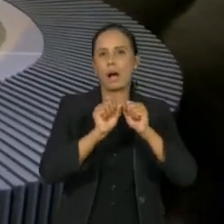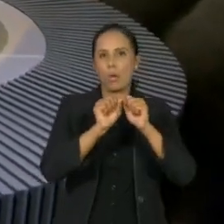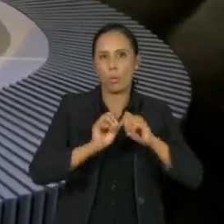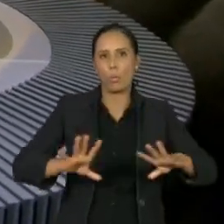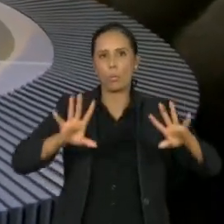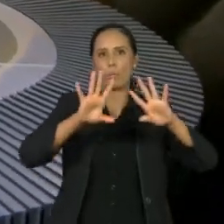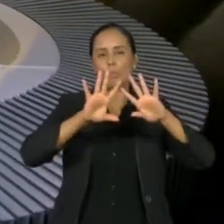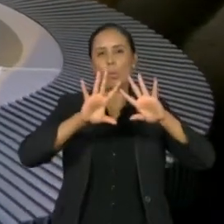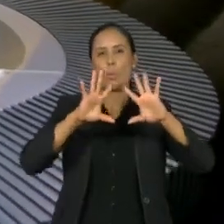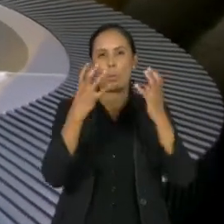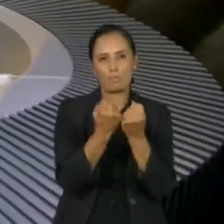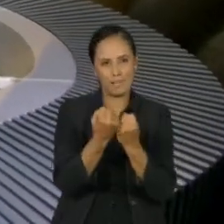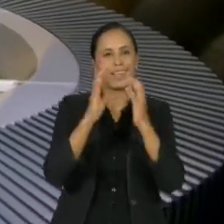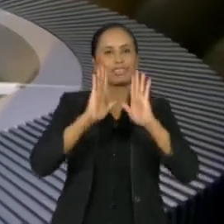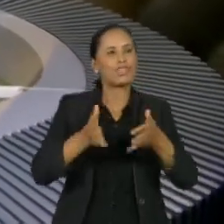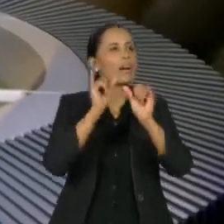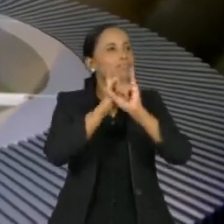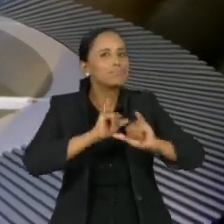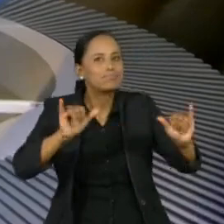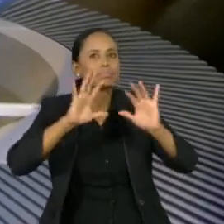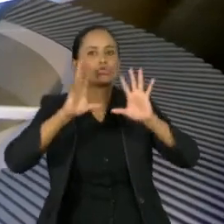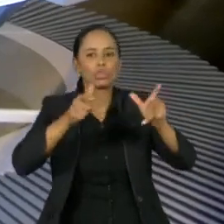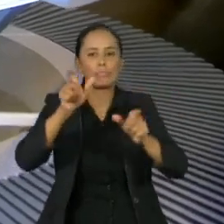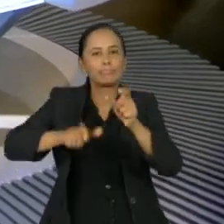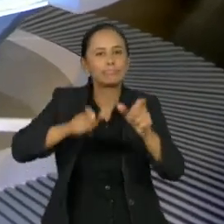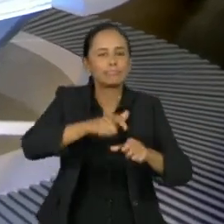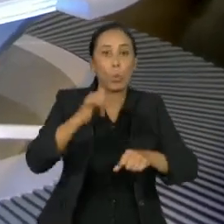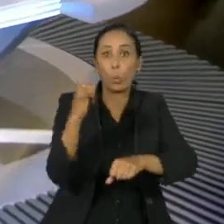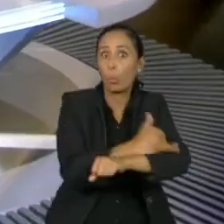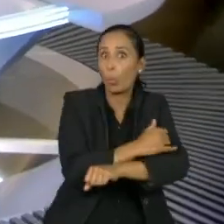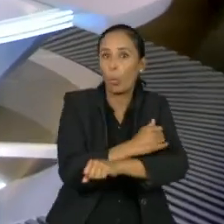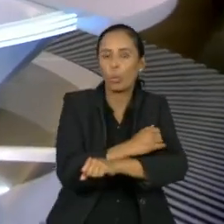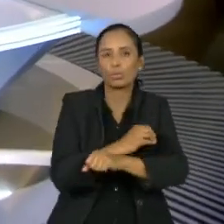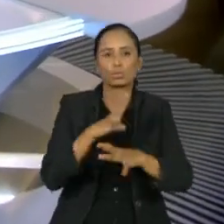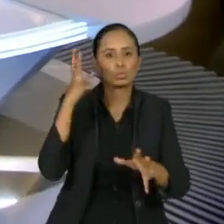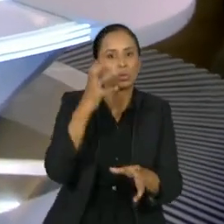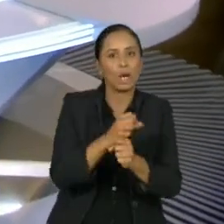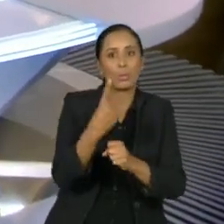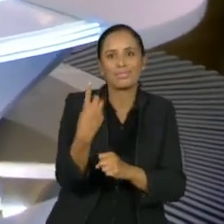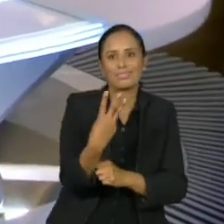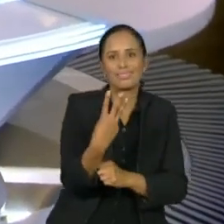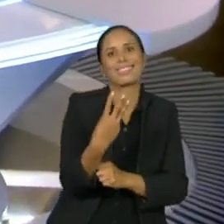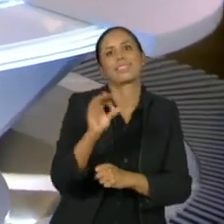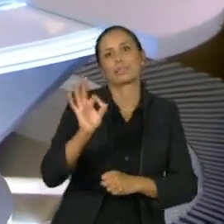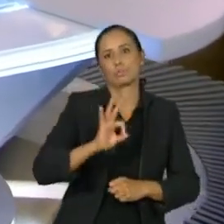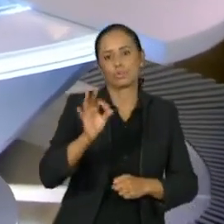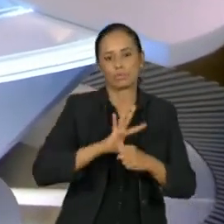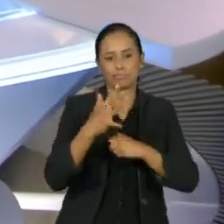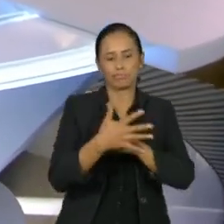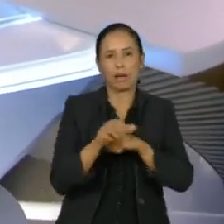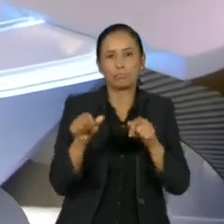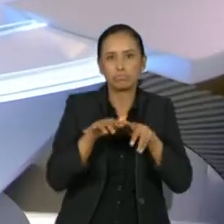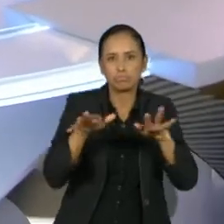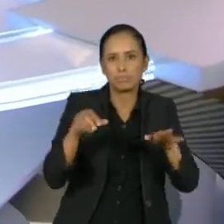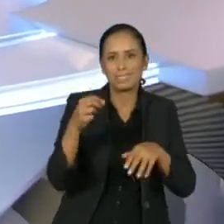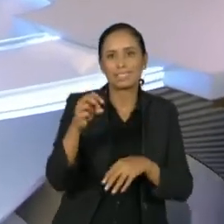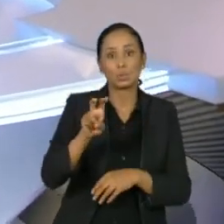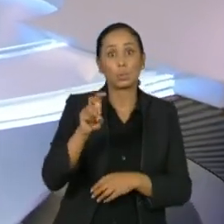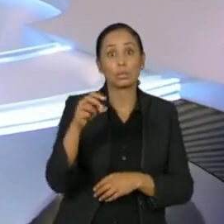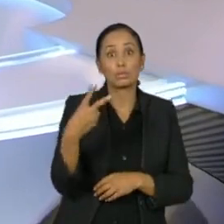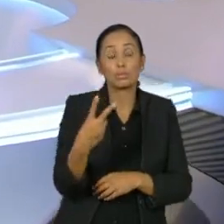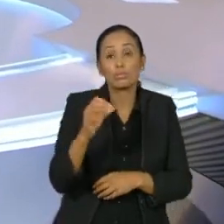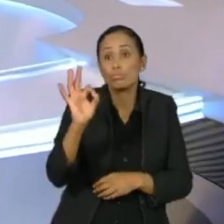população está obesa, enquanto a média global está em 13%. E durante a pandemia, 52% dos brasileiros